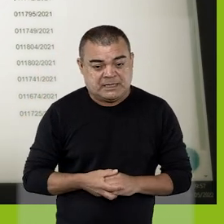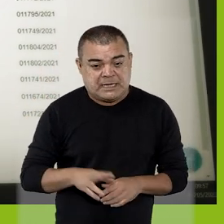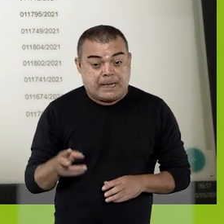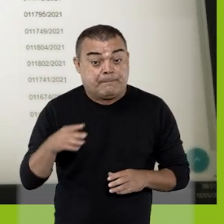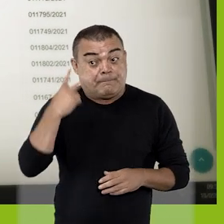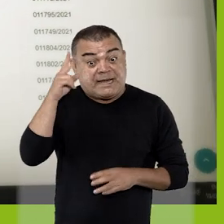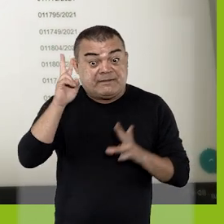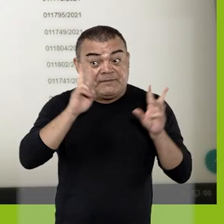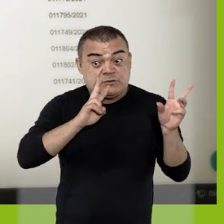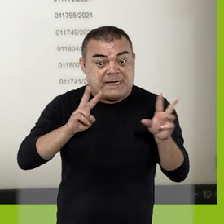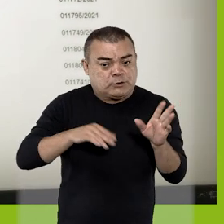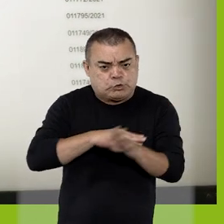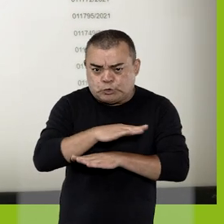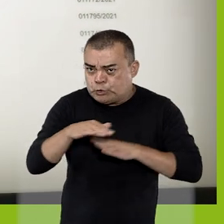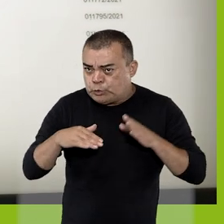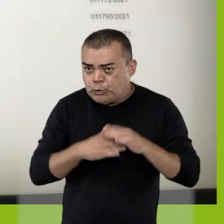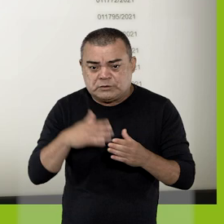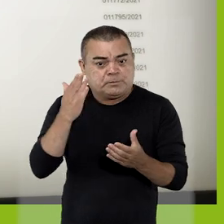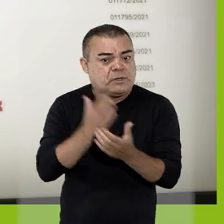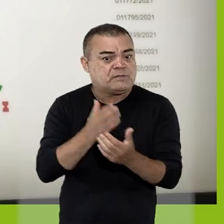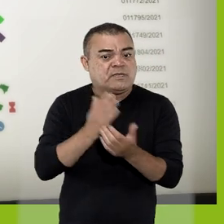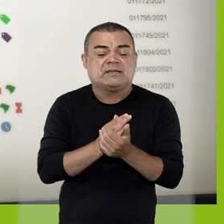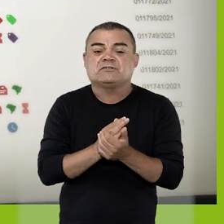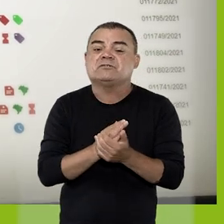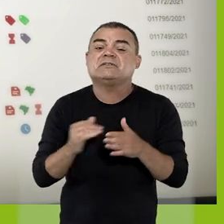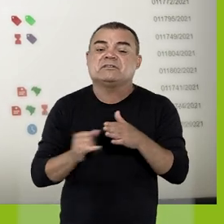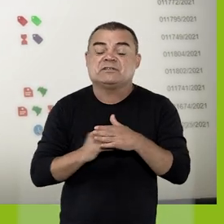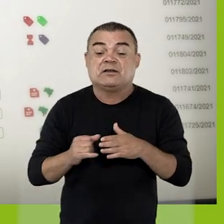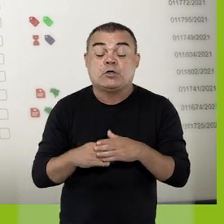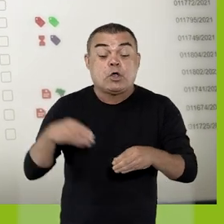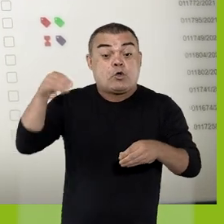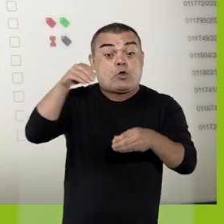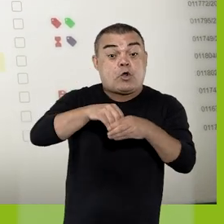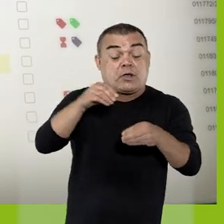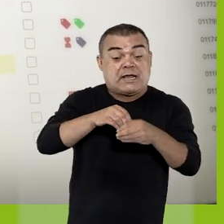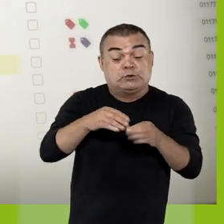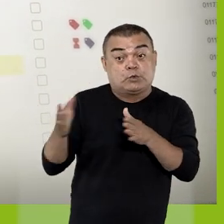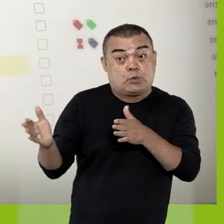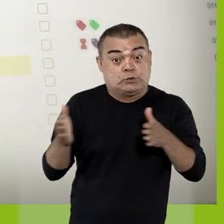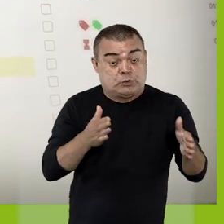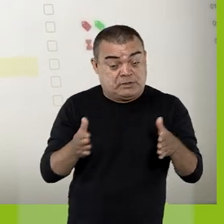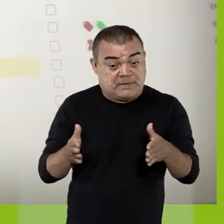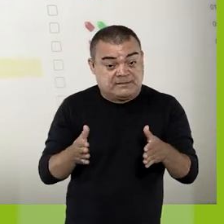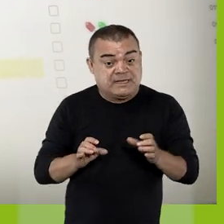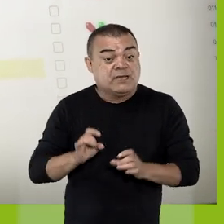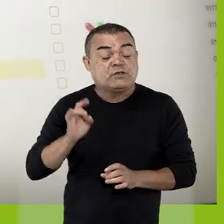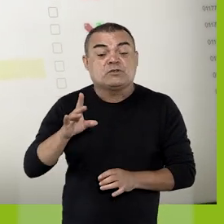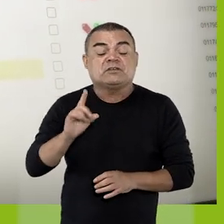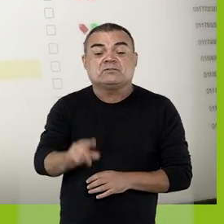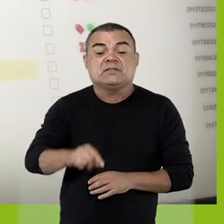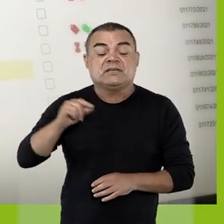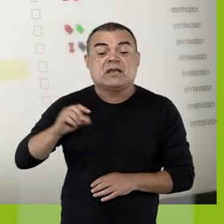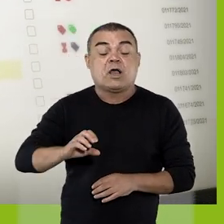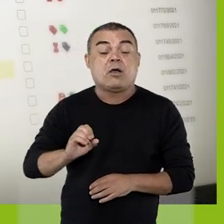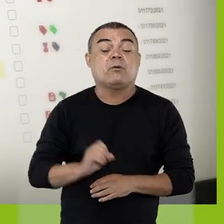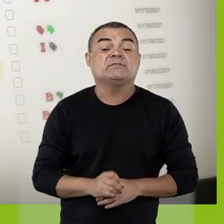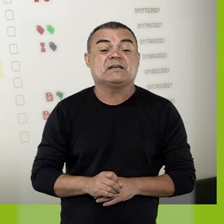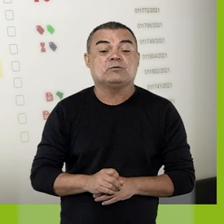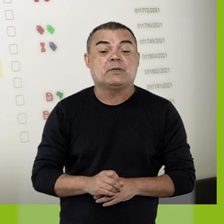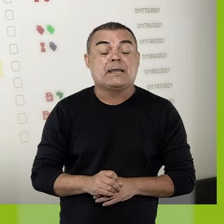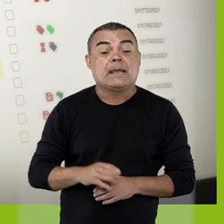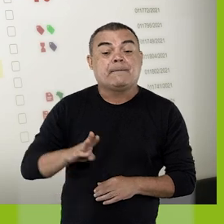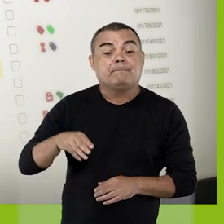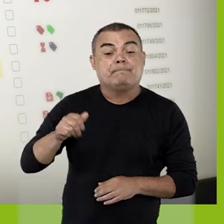Para visualizar todos os processos da unidade inseridos no controle de prazos, basta selecionar a opção